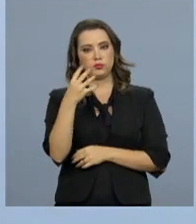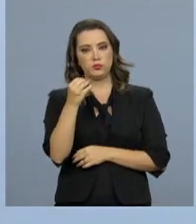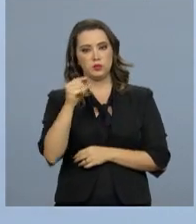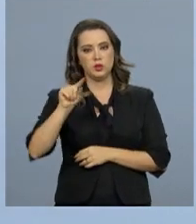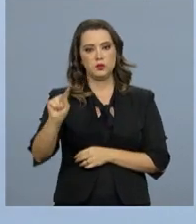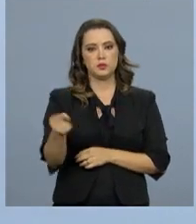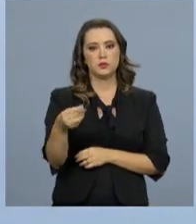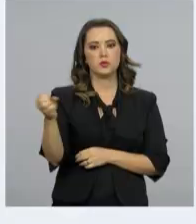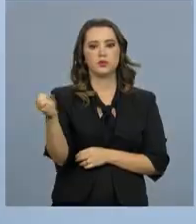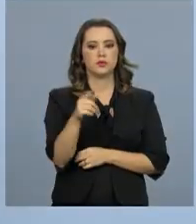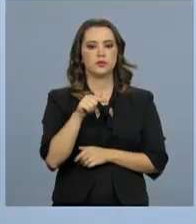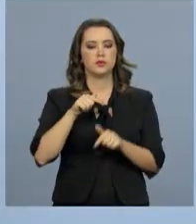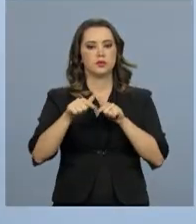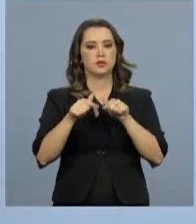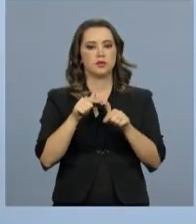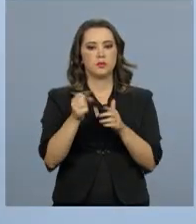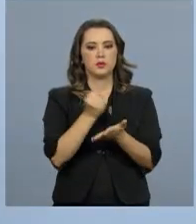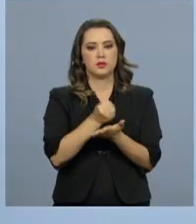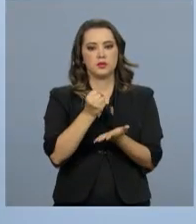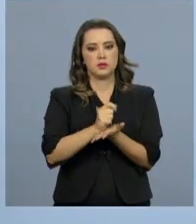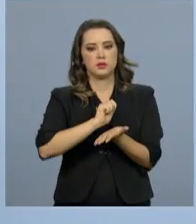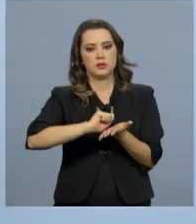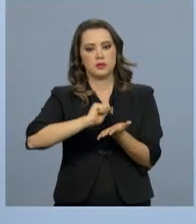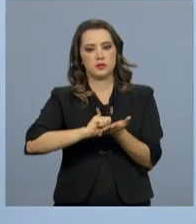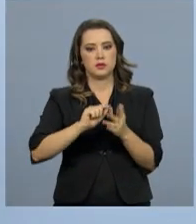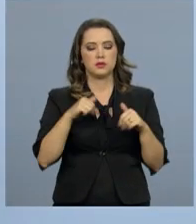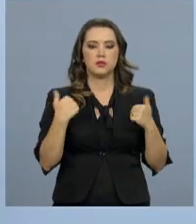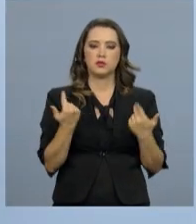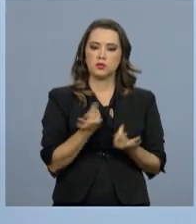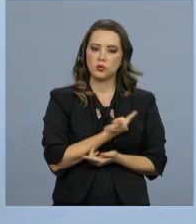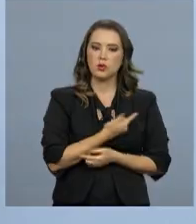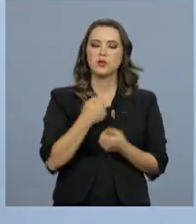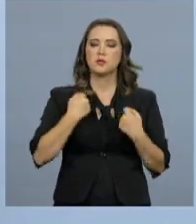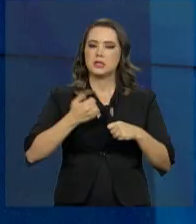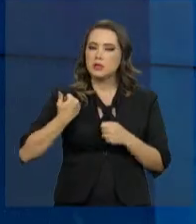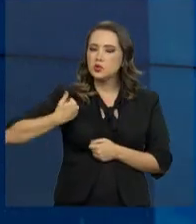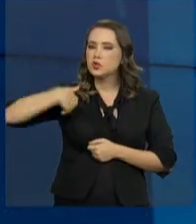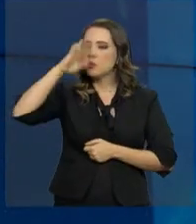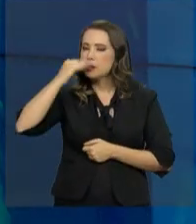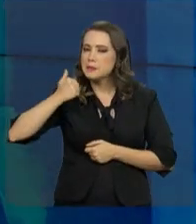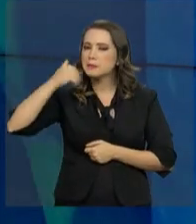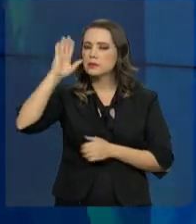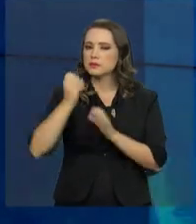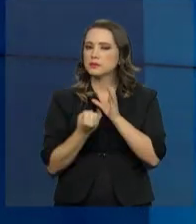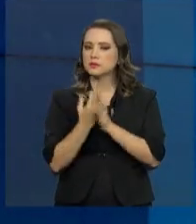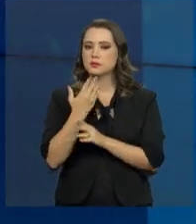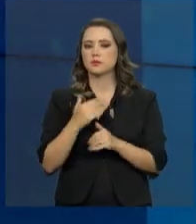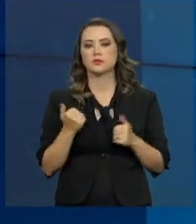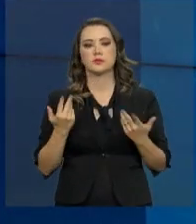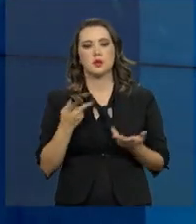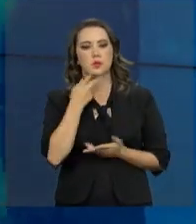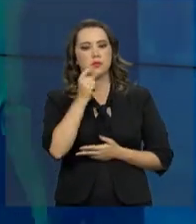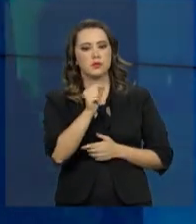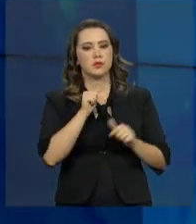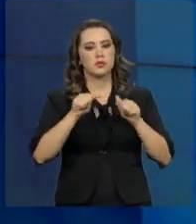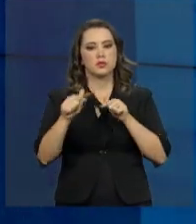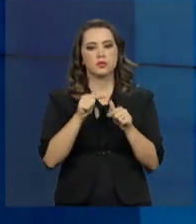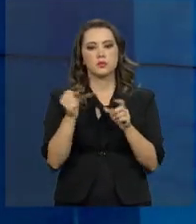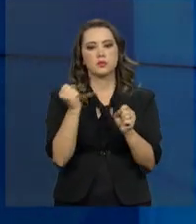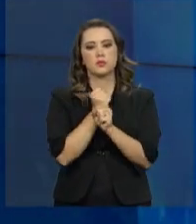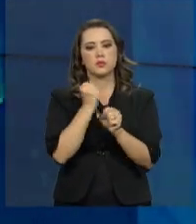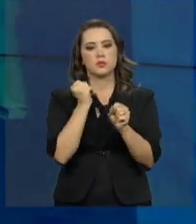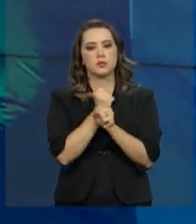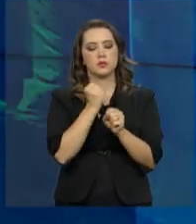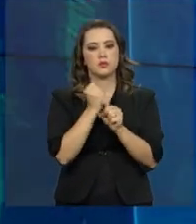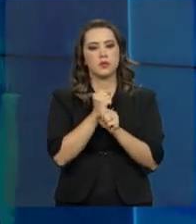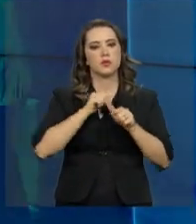empregos formais. E é claro que nós precisamos de mais. E por falar em empregos, a construção